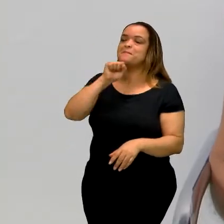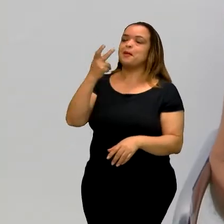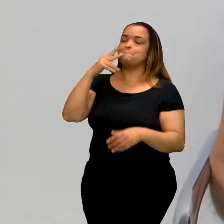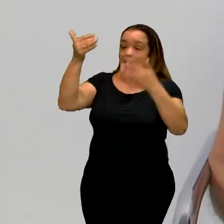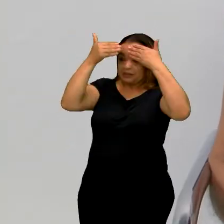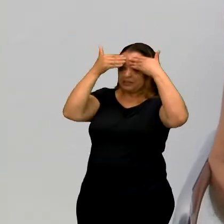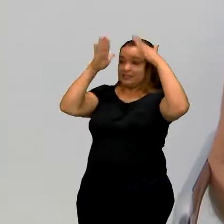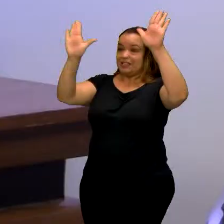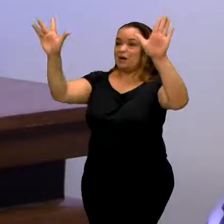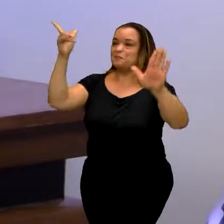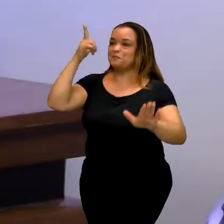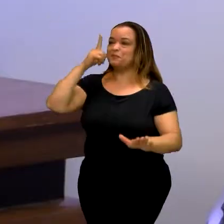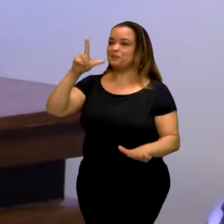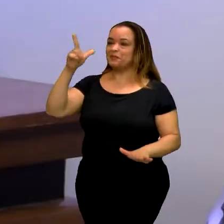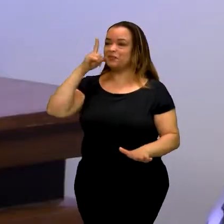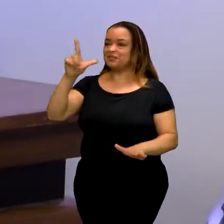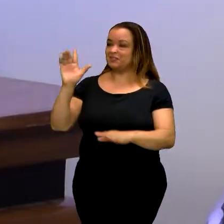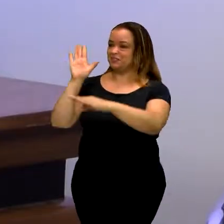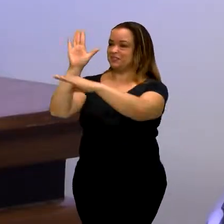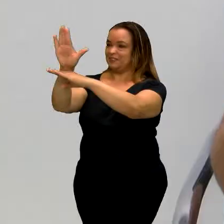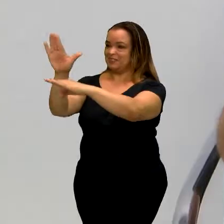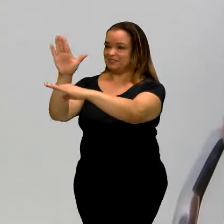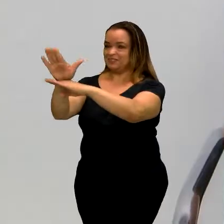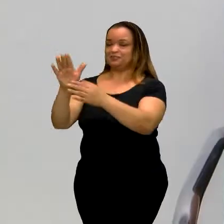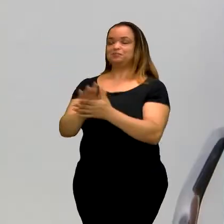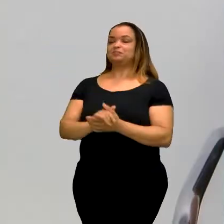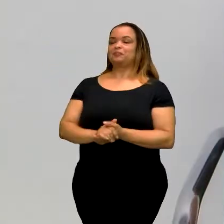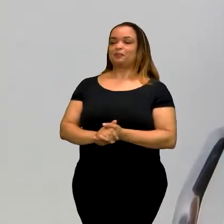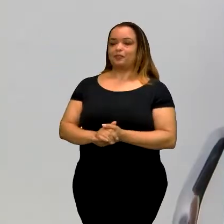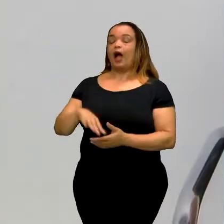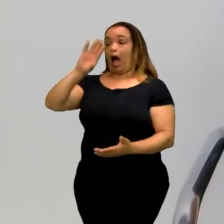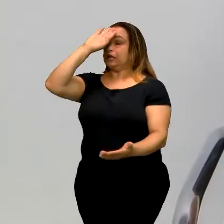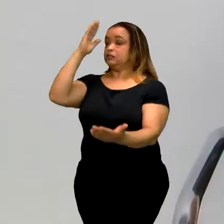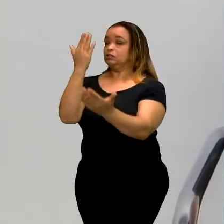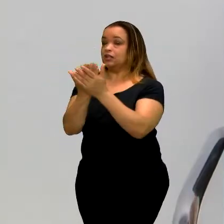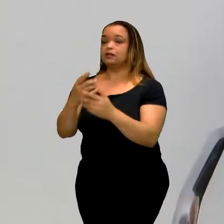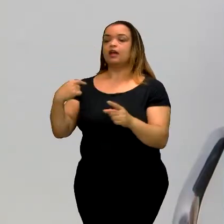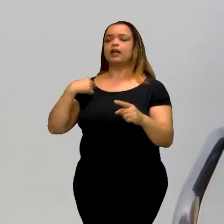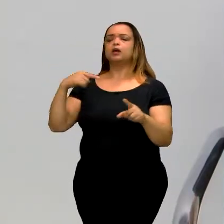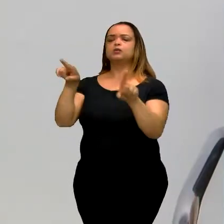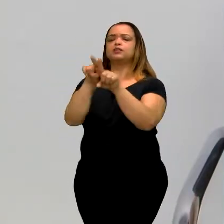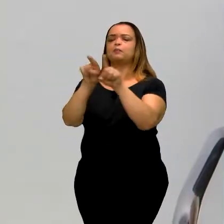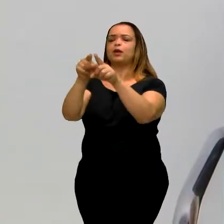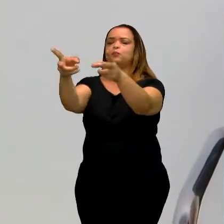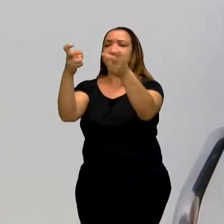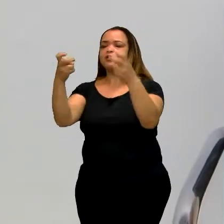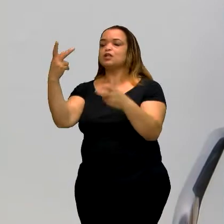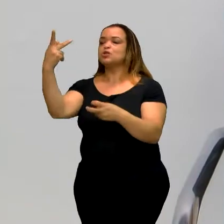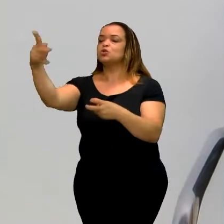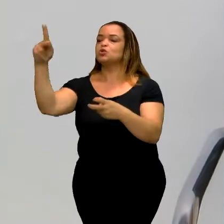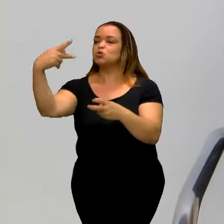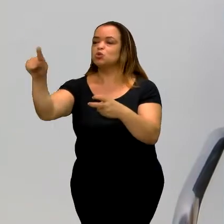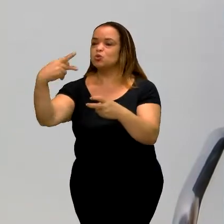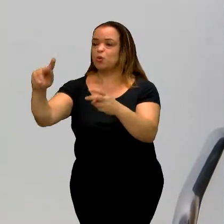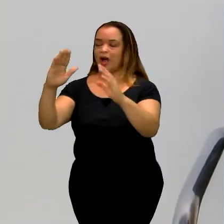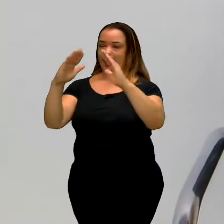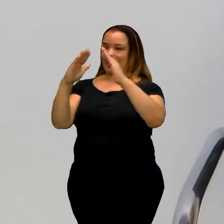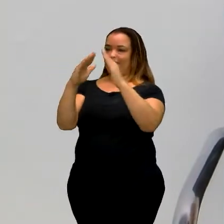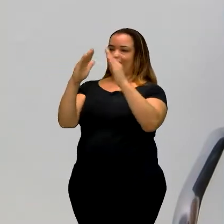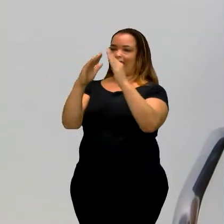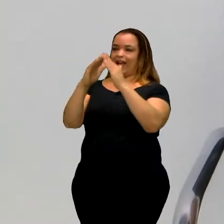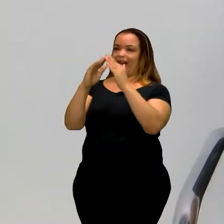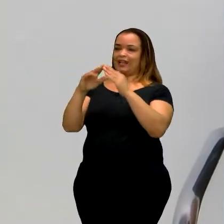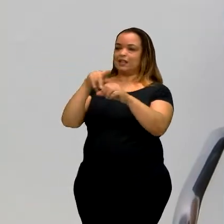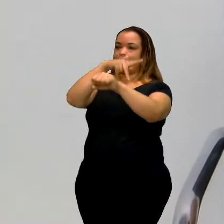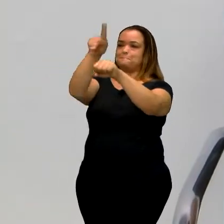permitir. Foram bastante. Eles acreditavam. Eu vi também que a sua casa vinha com muita gente de